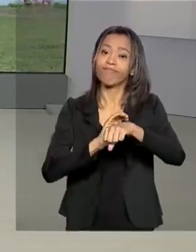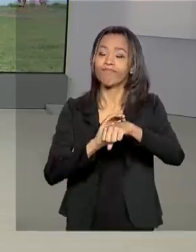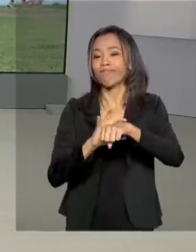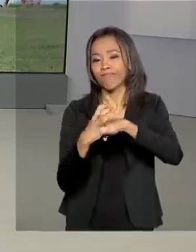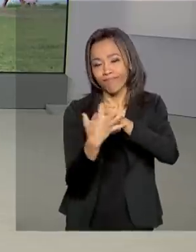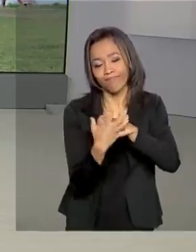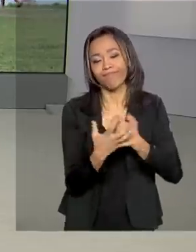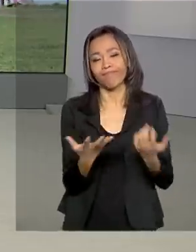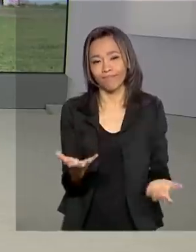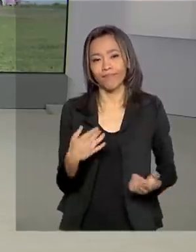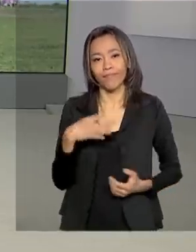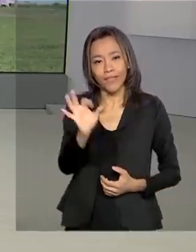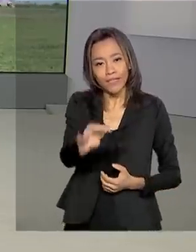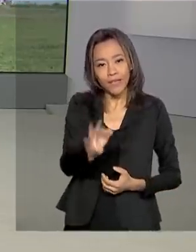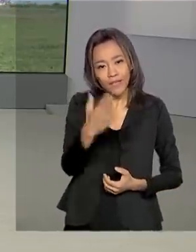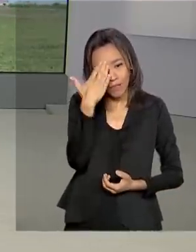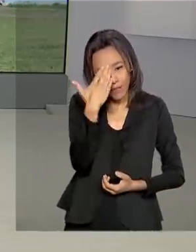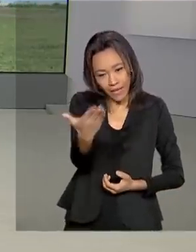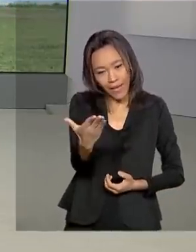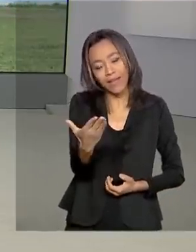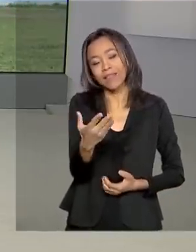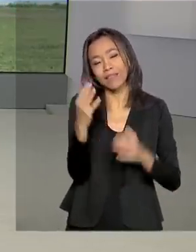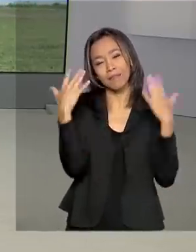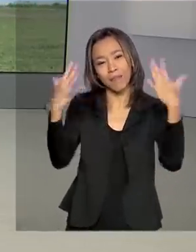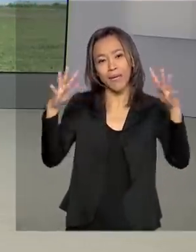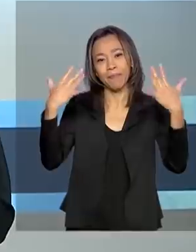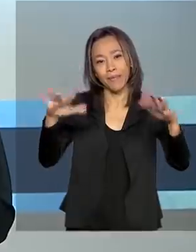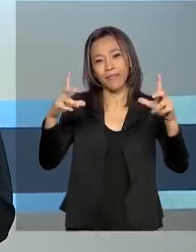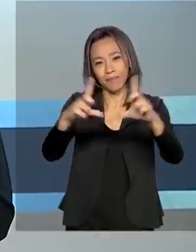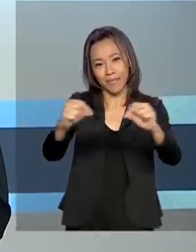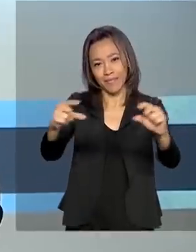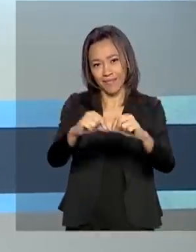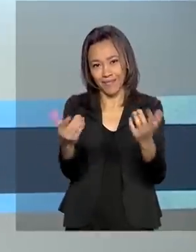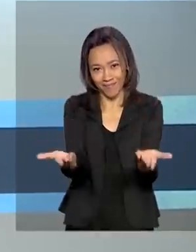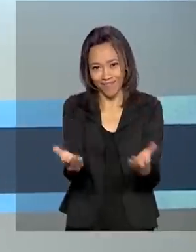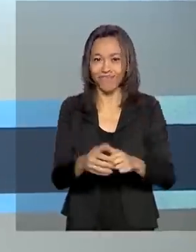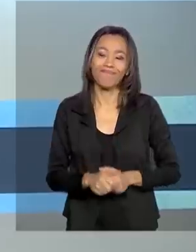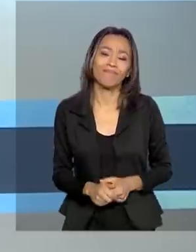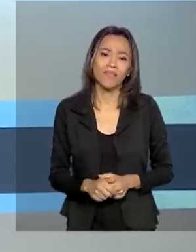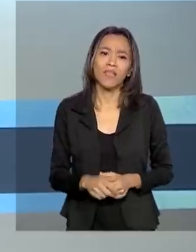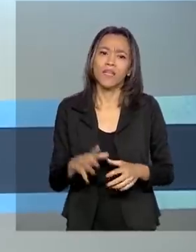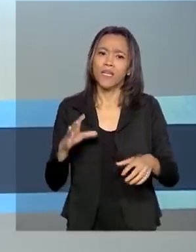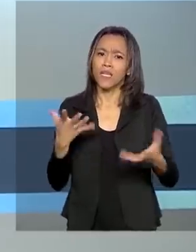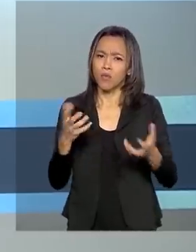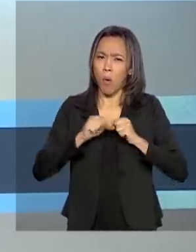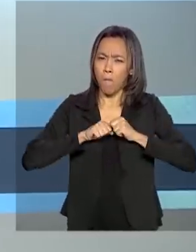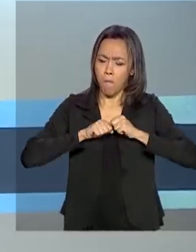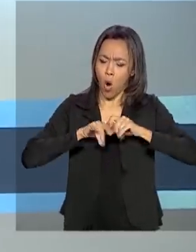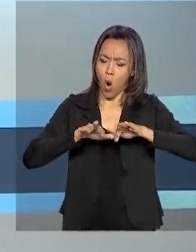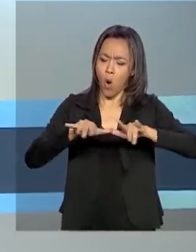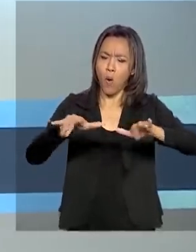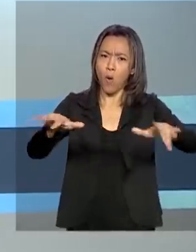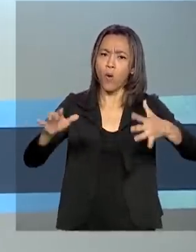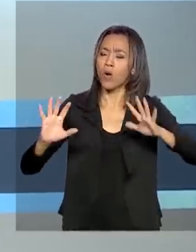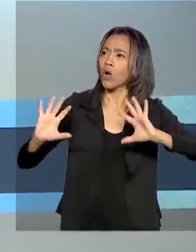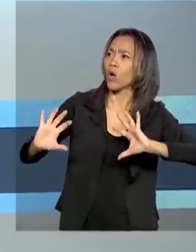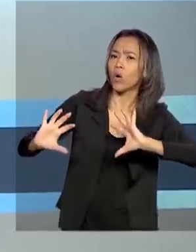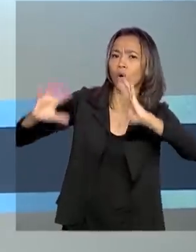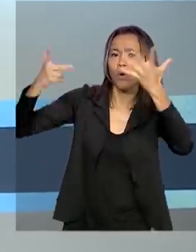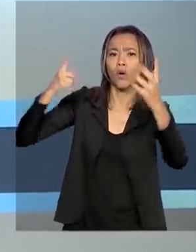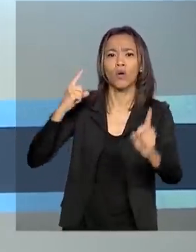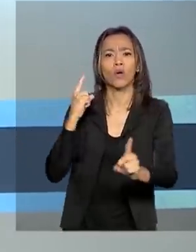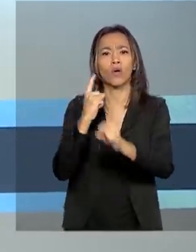Tá certo, Márcia. Obrigada pelas suas informações e parabéns, Brasília. E com a pandemia, eventos culturais e serviços